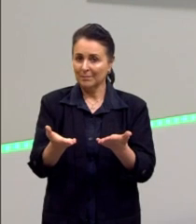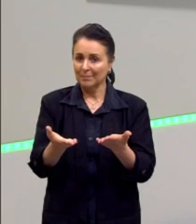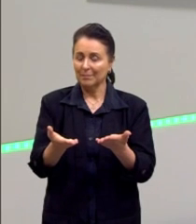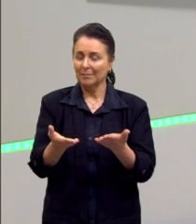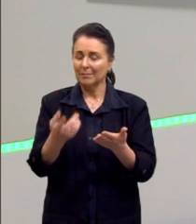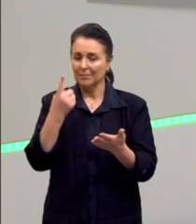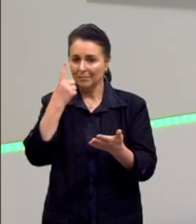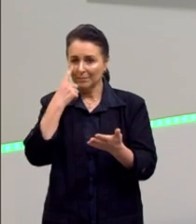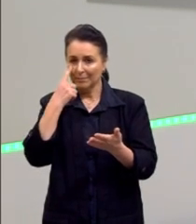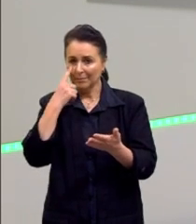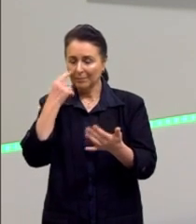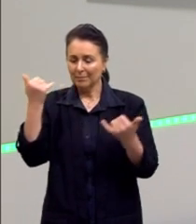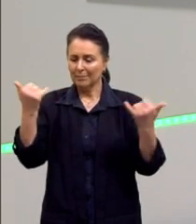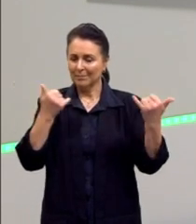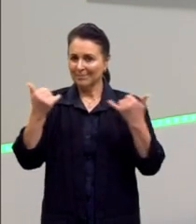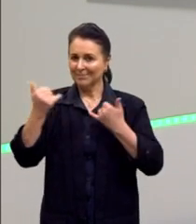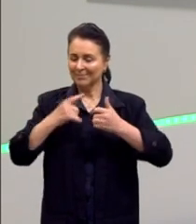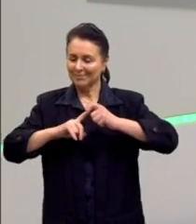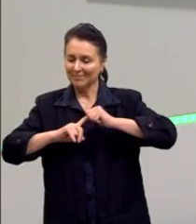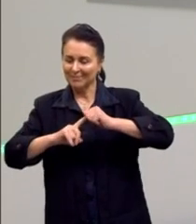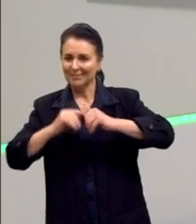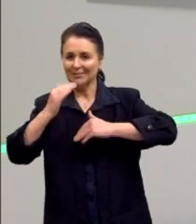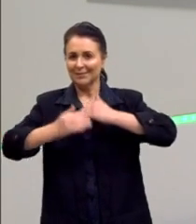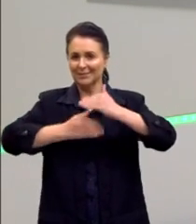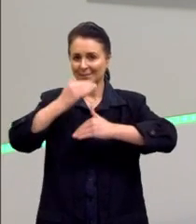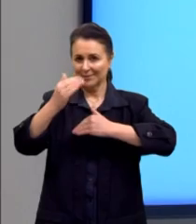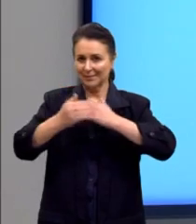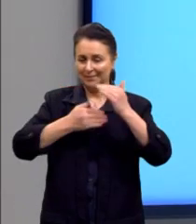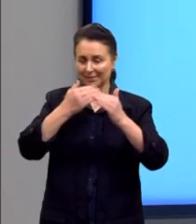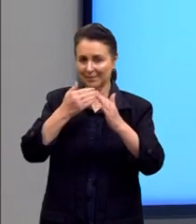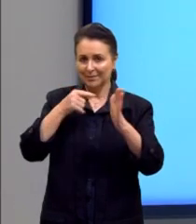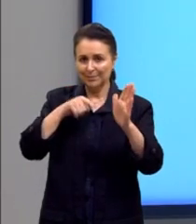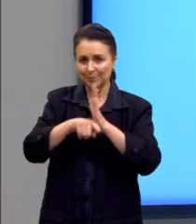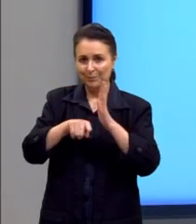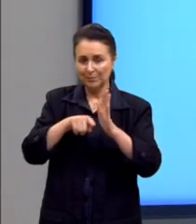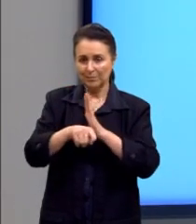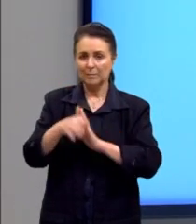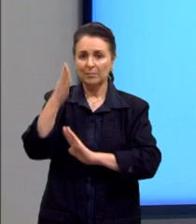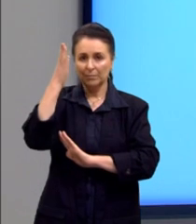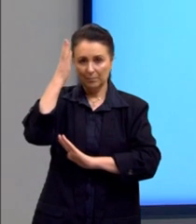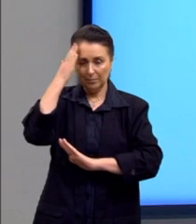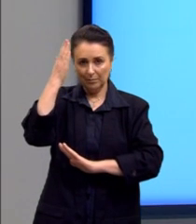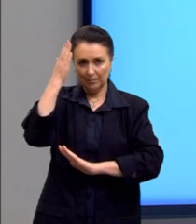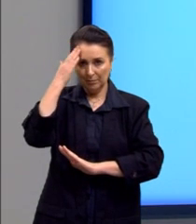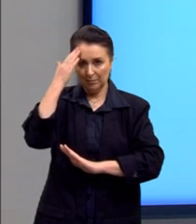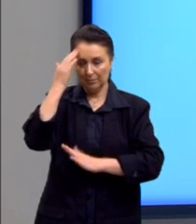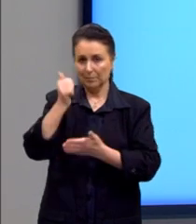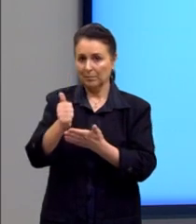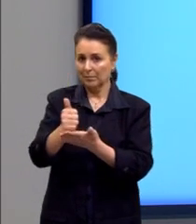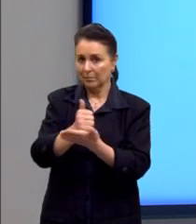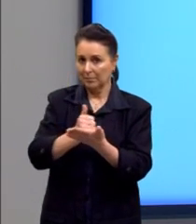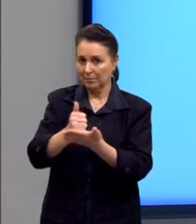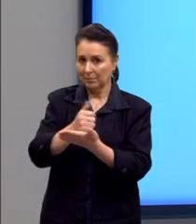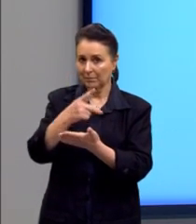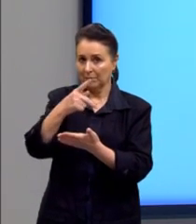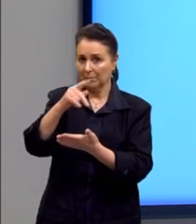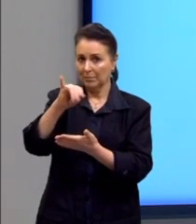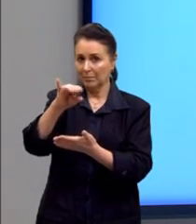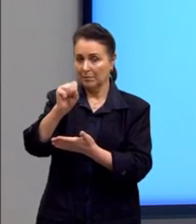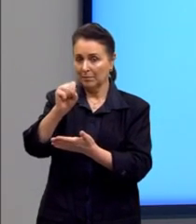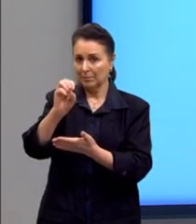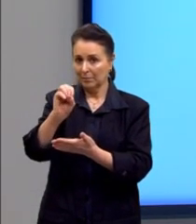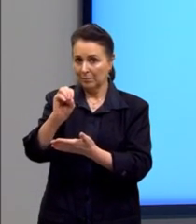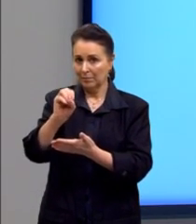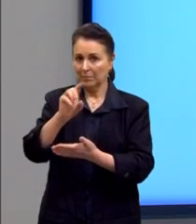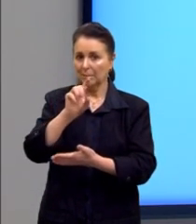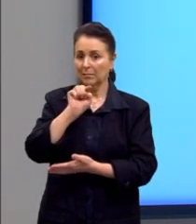principais informações para a gente desenvolver a nossa questão. Nós sabemos o piso, então, o piso salarial de R